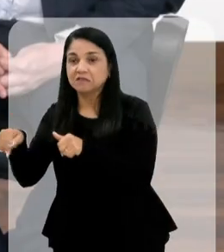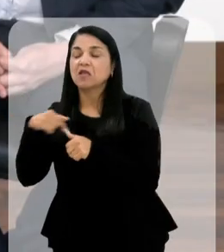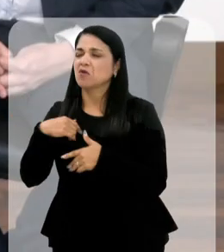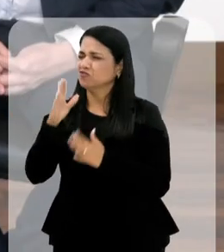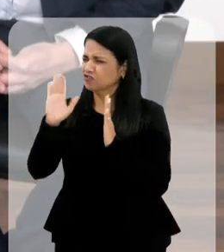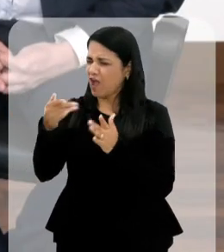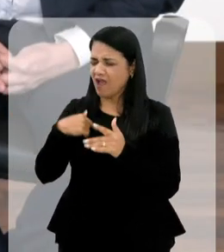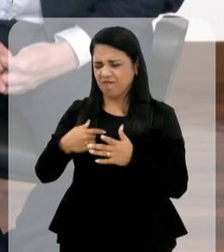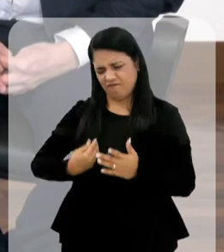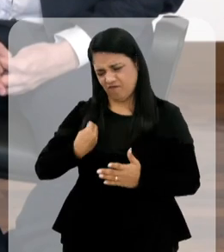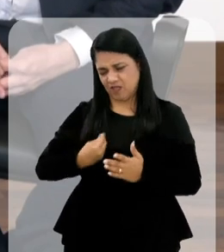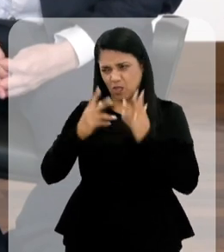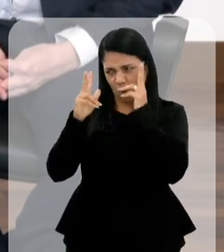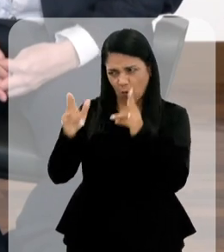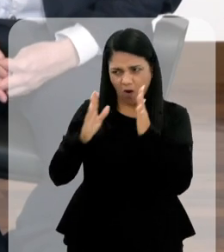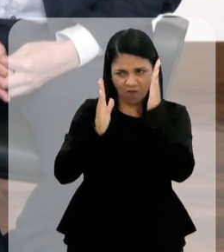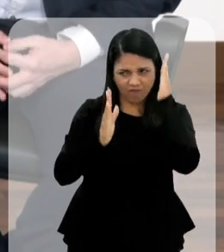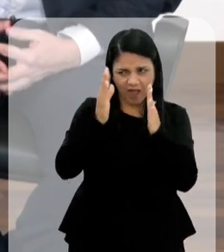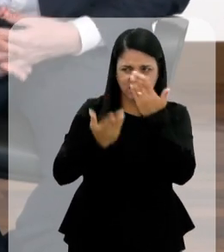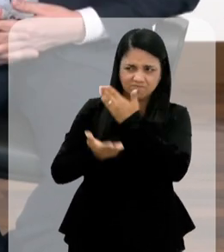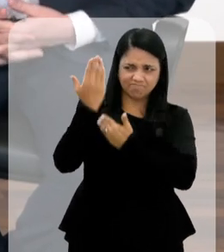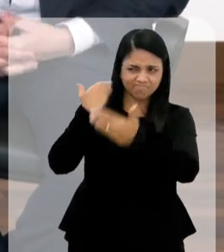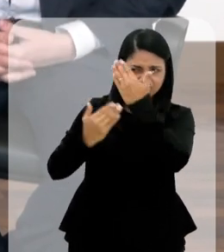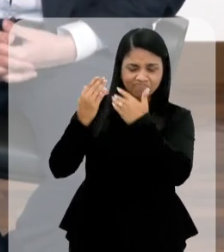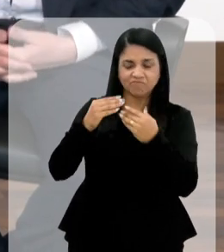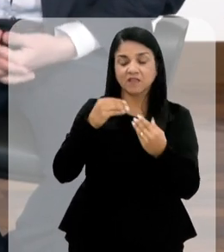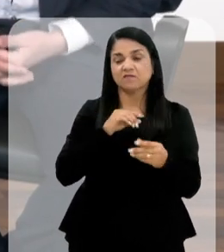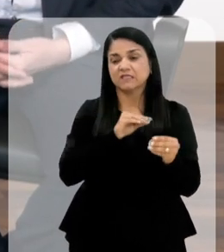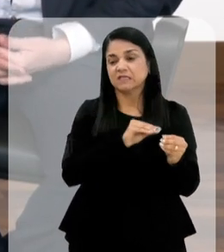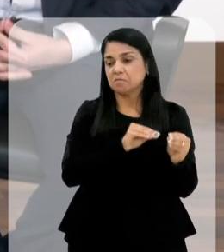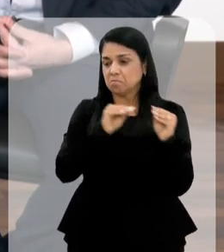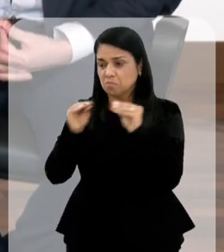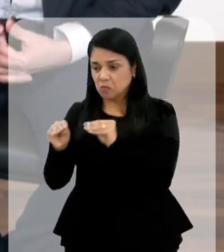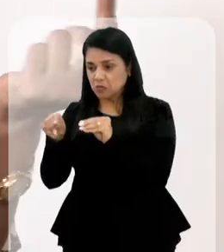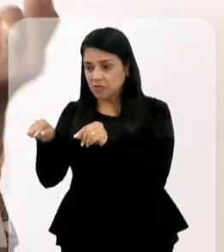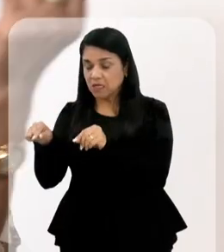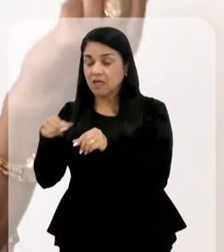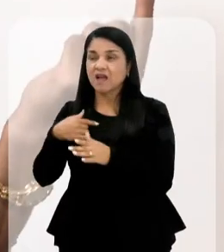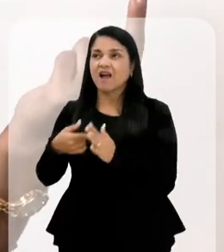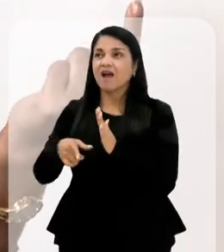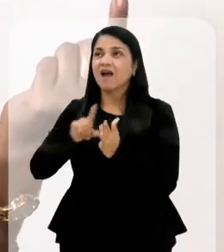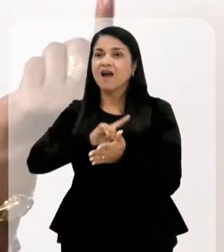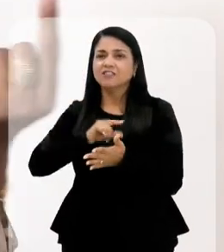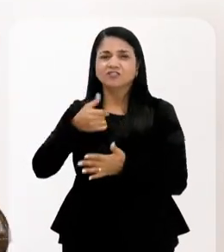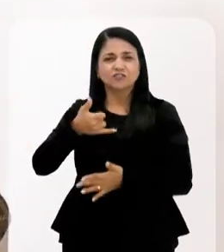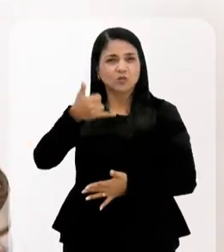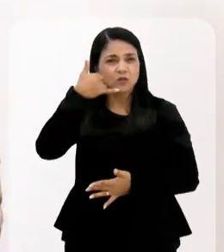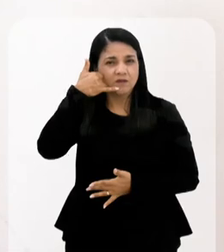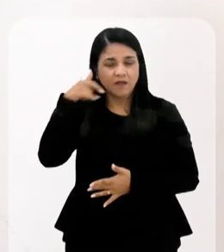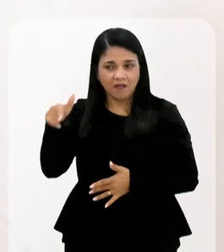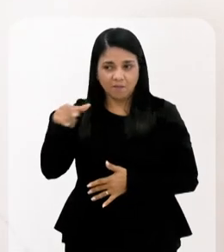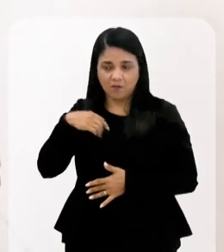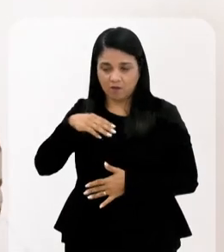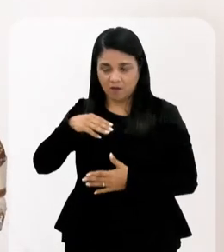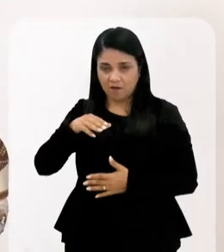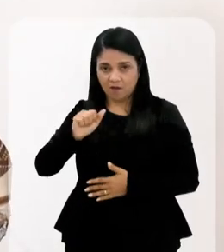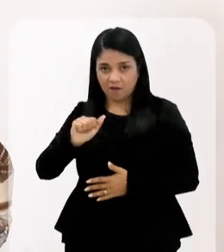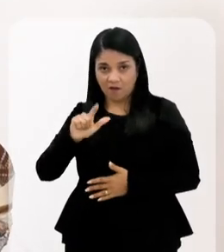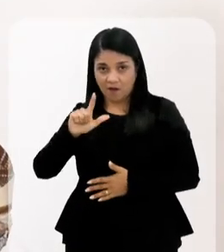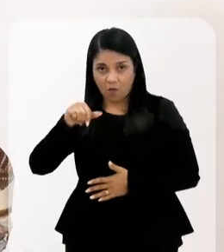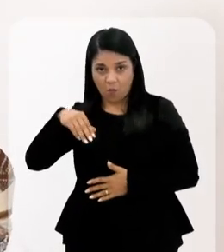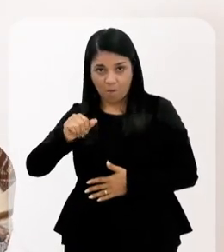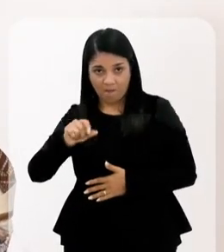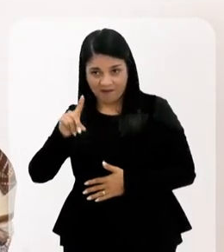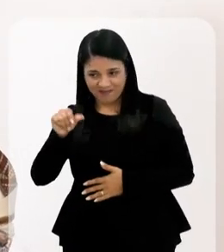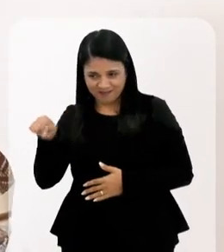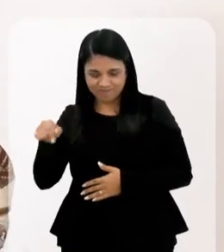fase assim da minha vida, então eu sei o que é isso. Você muda, por exemplo, antes de ligar a Almada, gente, eu vou lá no Instagram dele